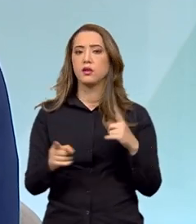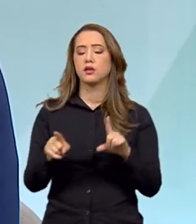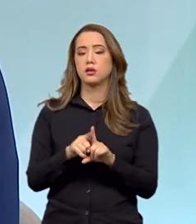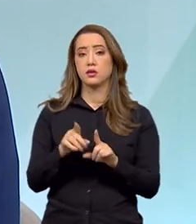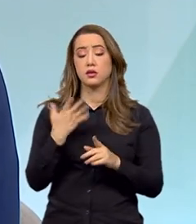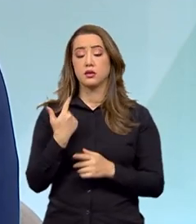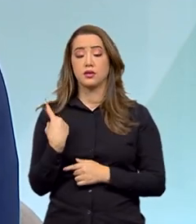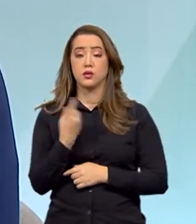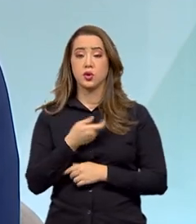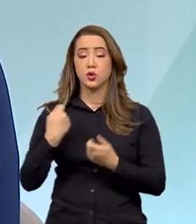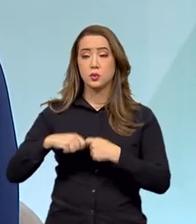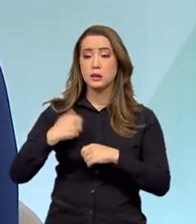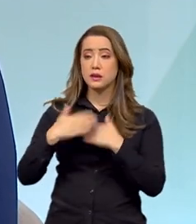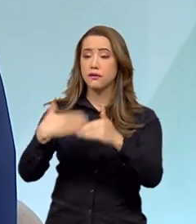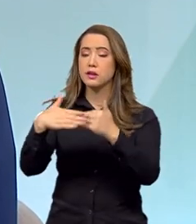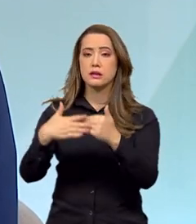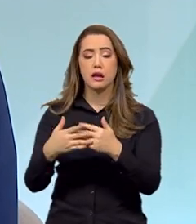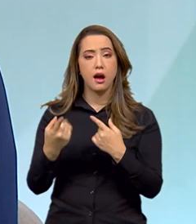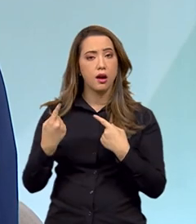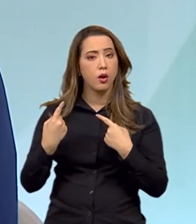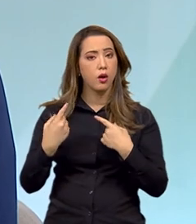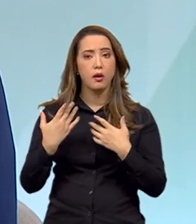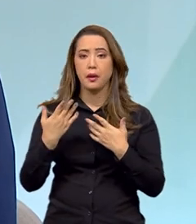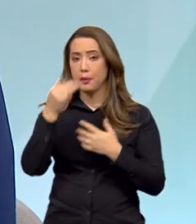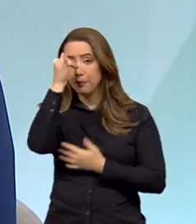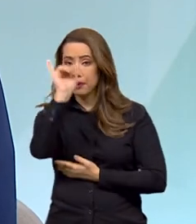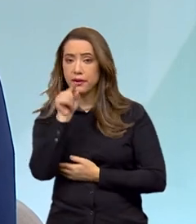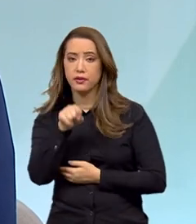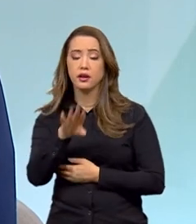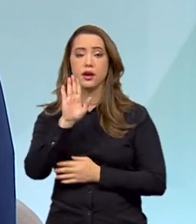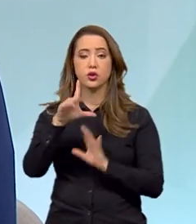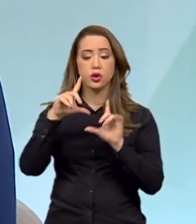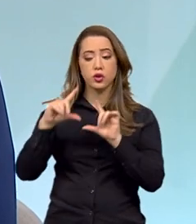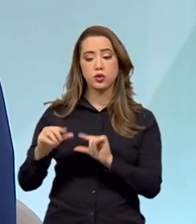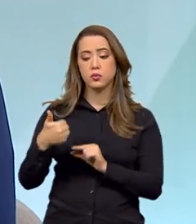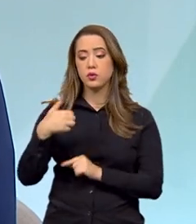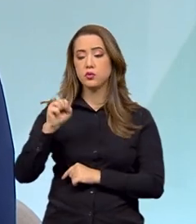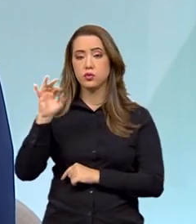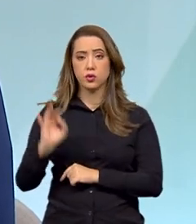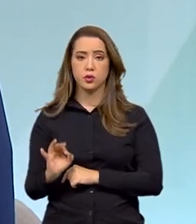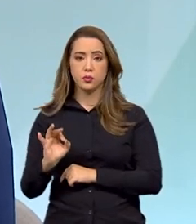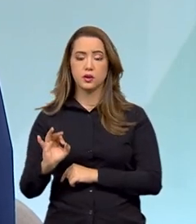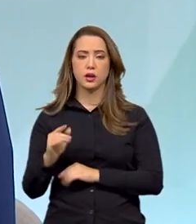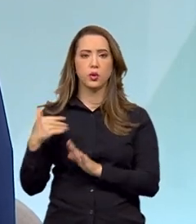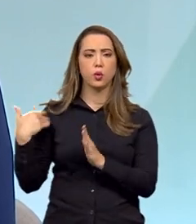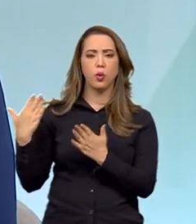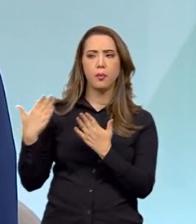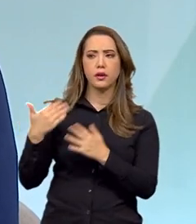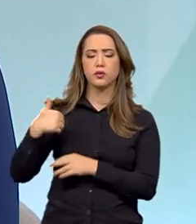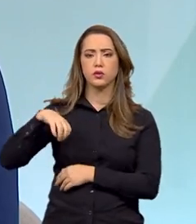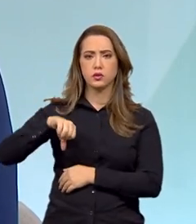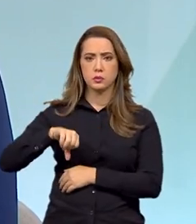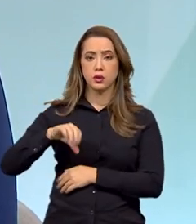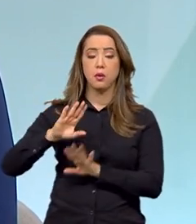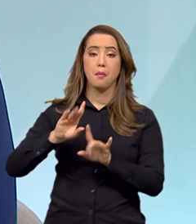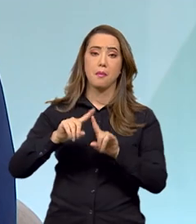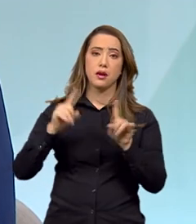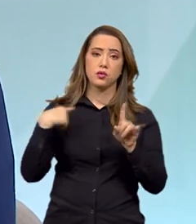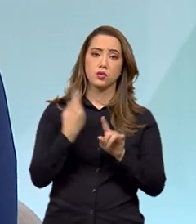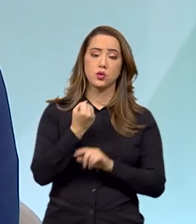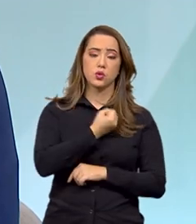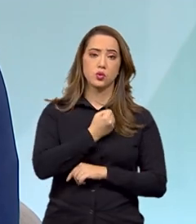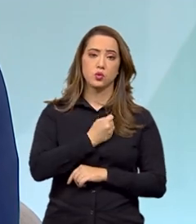gente precisa avançar nesse enfrentamento. Já diminuímos 18% a gravidez na adolescência no Brasil, desde 2019, mas os nossos